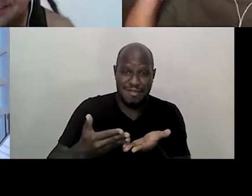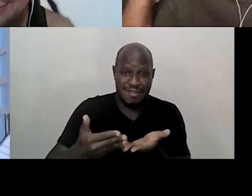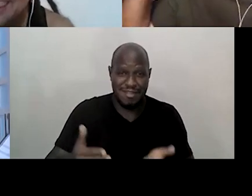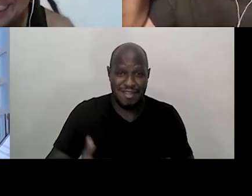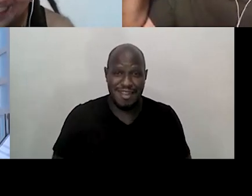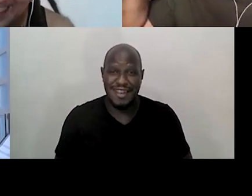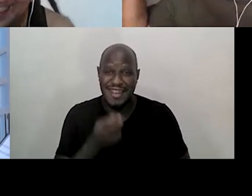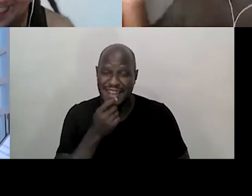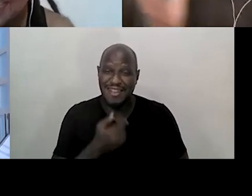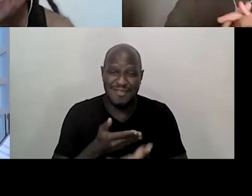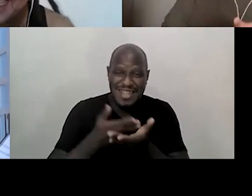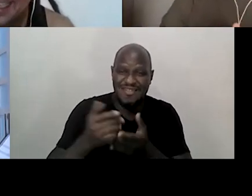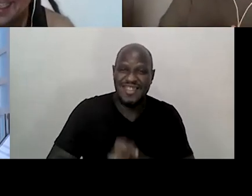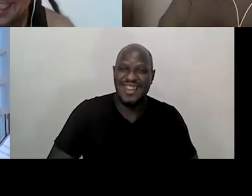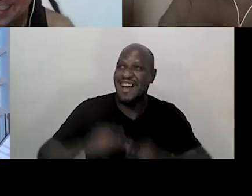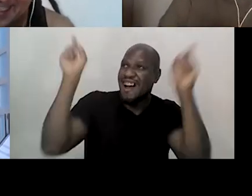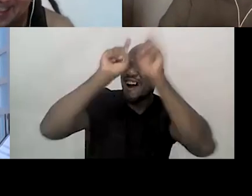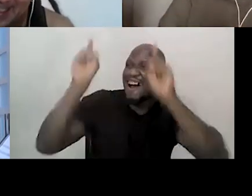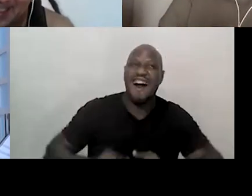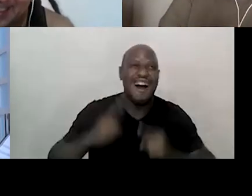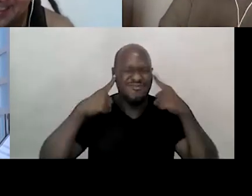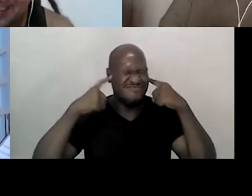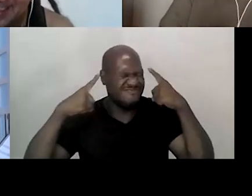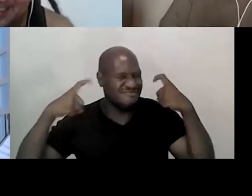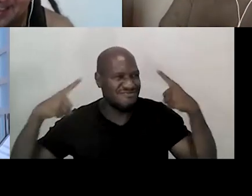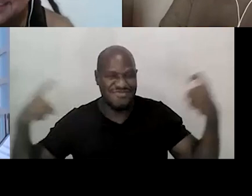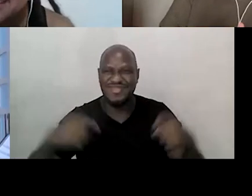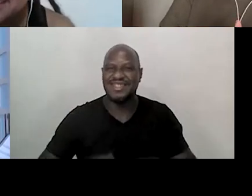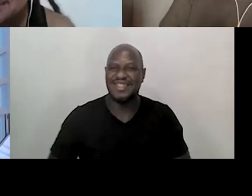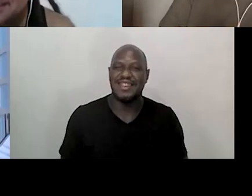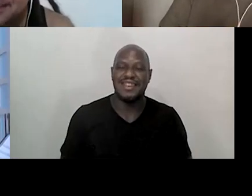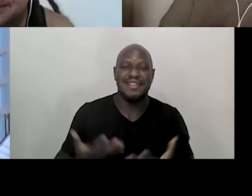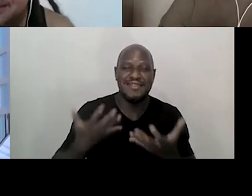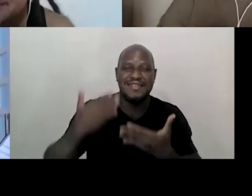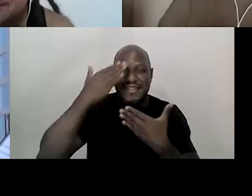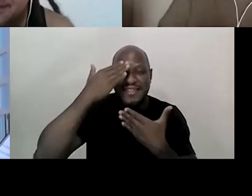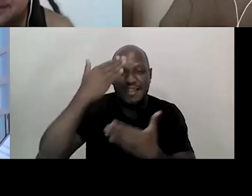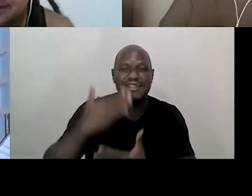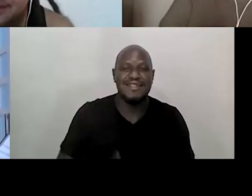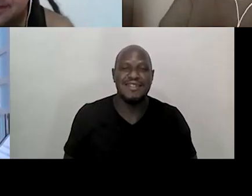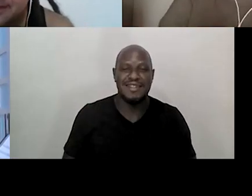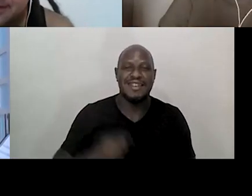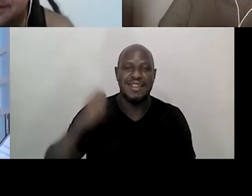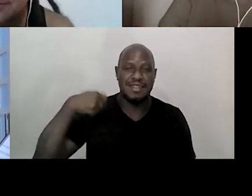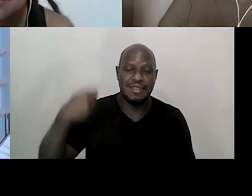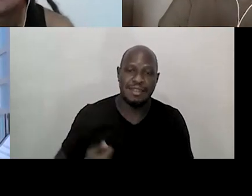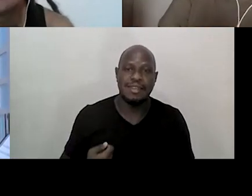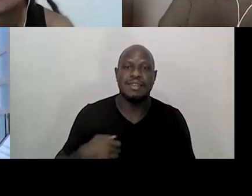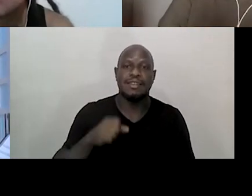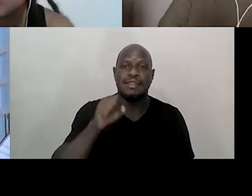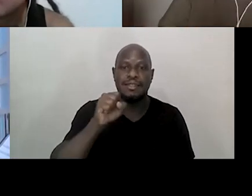trovões! Gente, eu quero prestar minha homenagem ao grande ator Sérgio Mamberti,